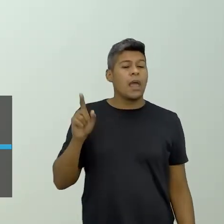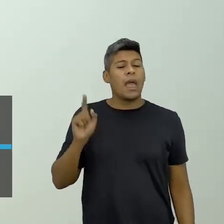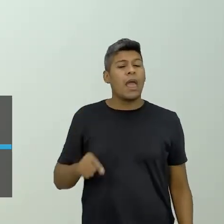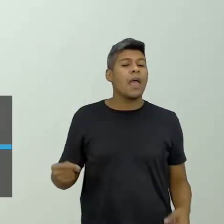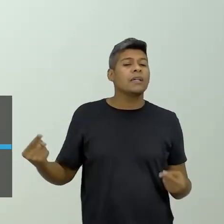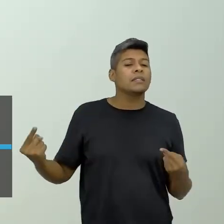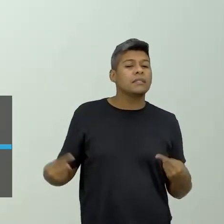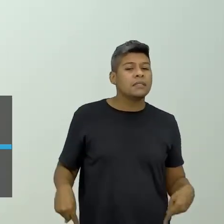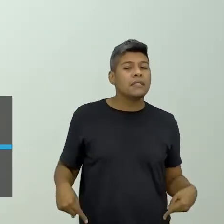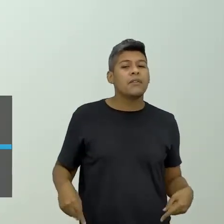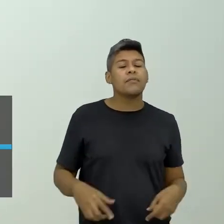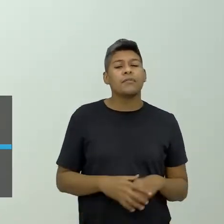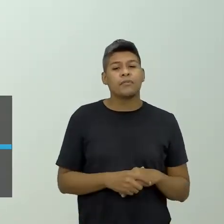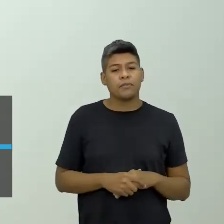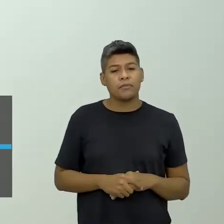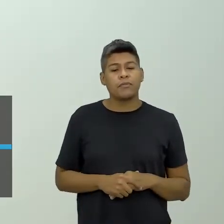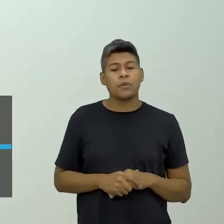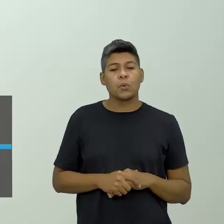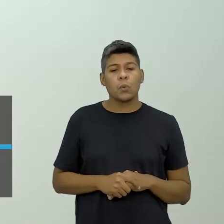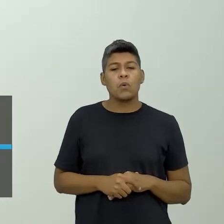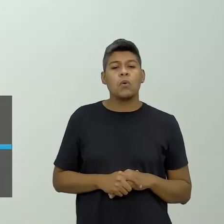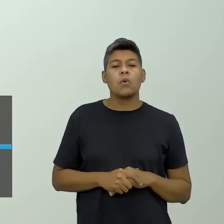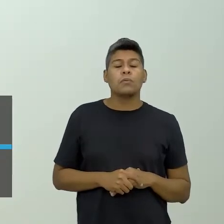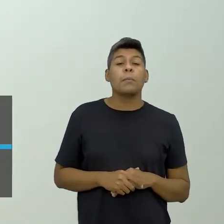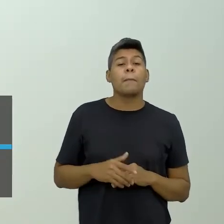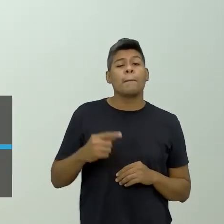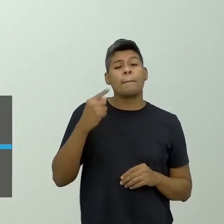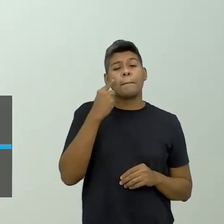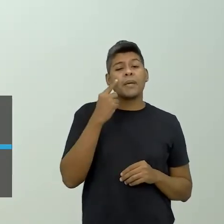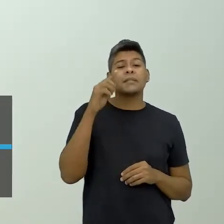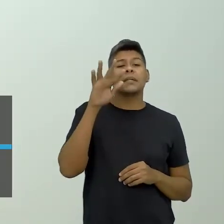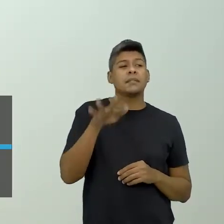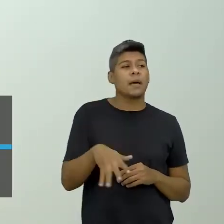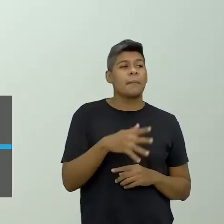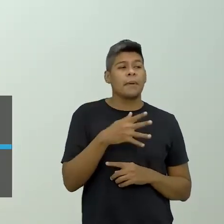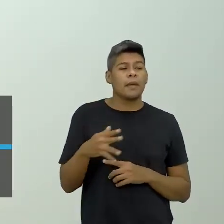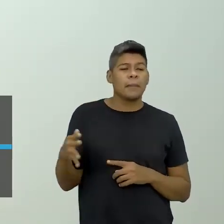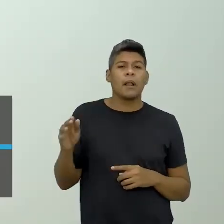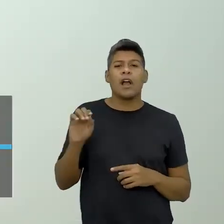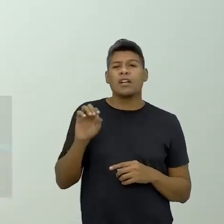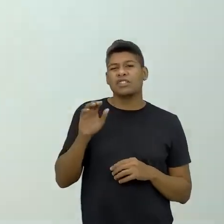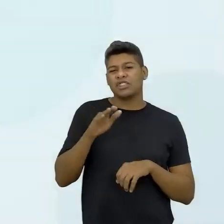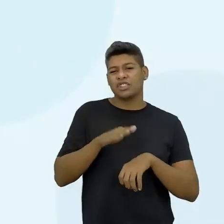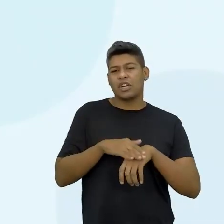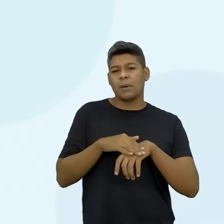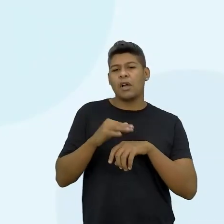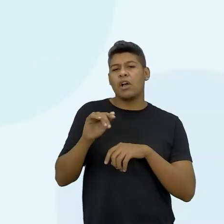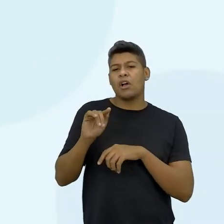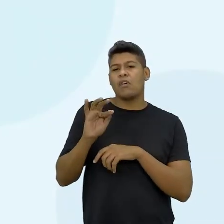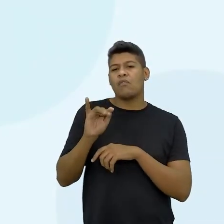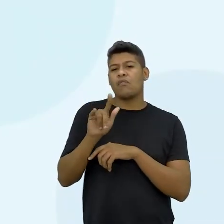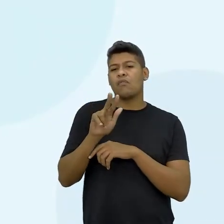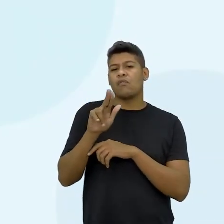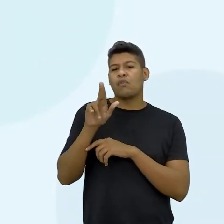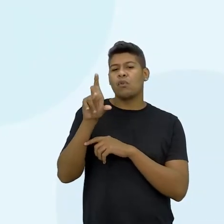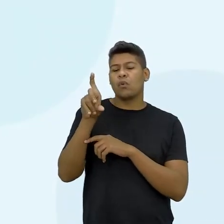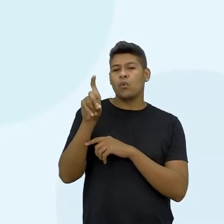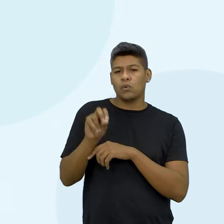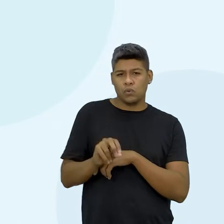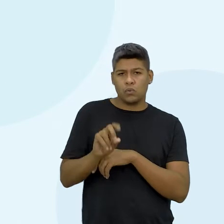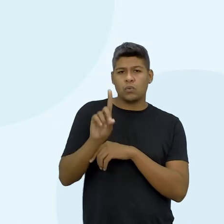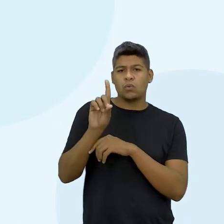desafio para vocês. Então, a gente vai pensar aí numa tabela, num fluxo de caixa. Então, a gente vai pensar aí, ó,